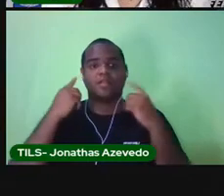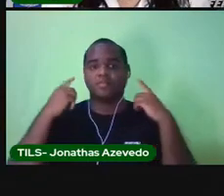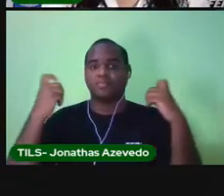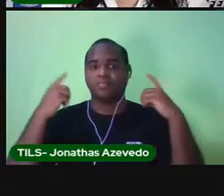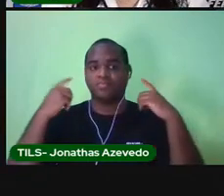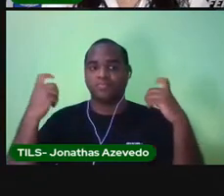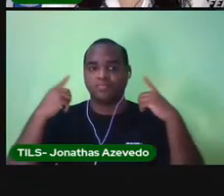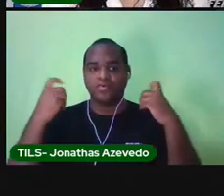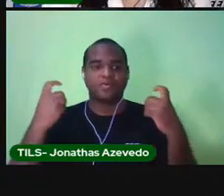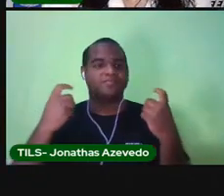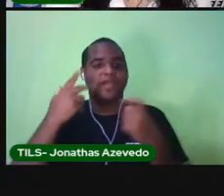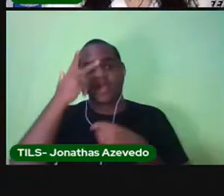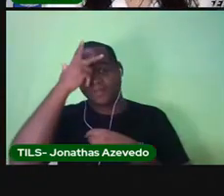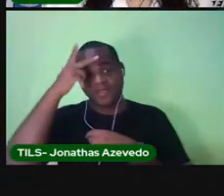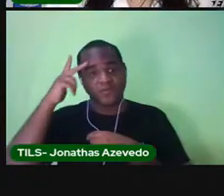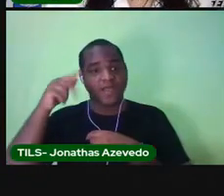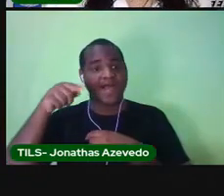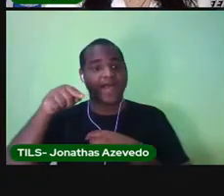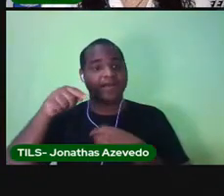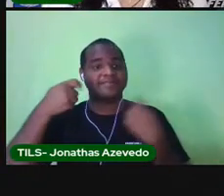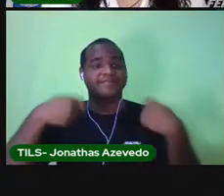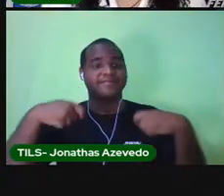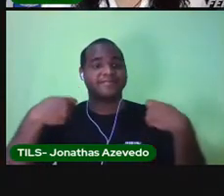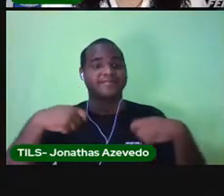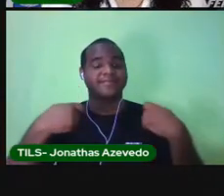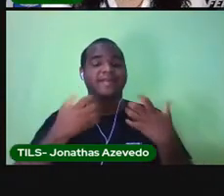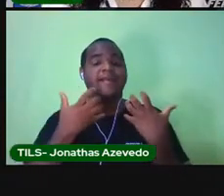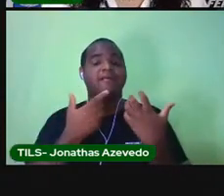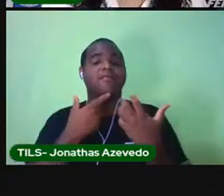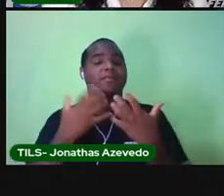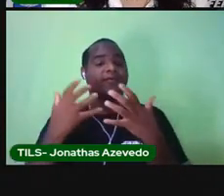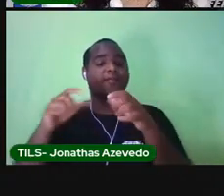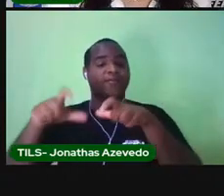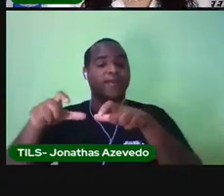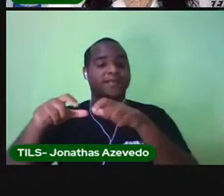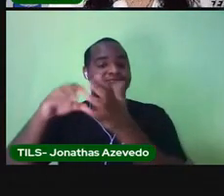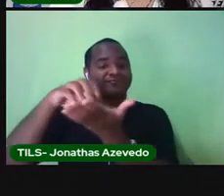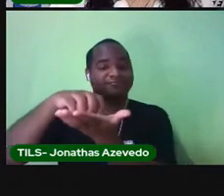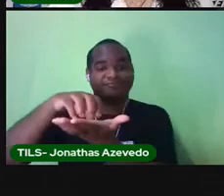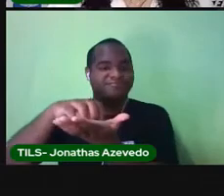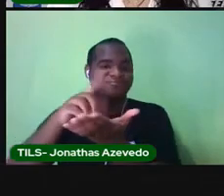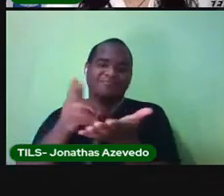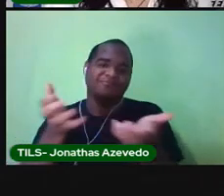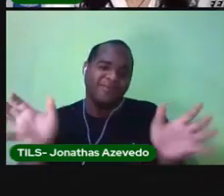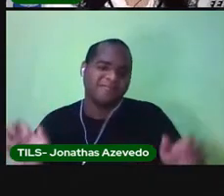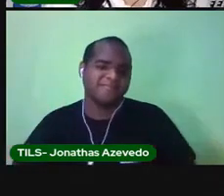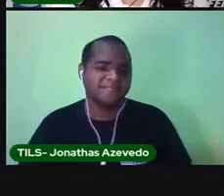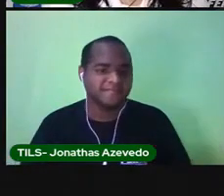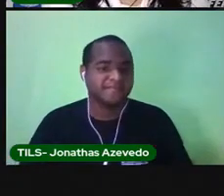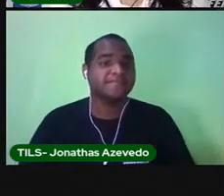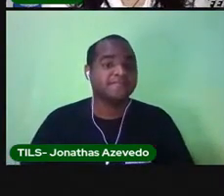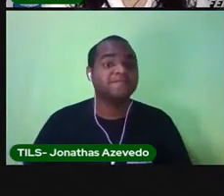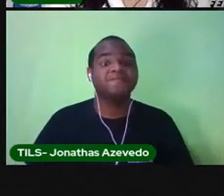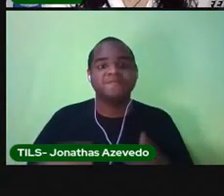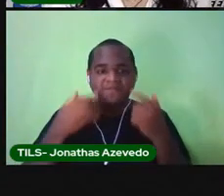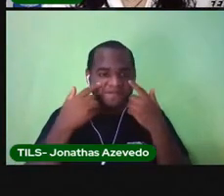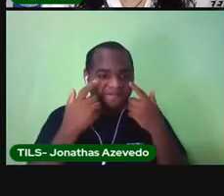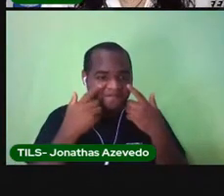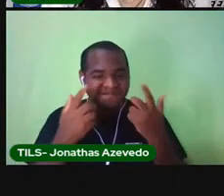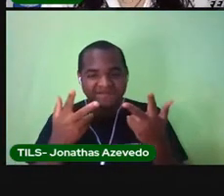aí as pessoas preferem não morar nos bairros comerciais. Olha só,